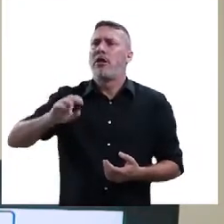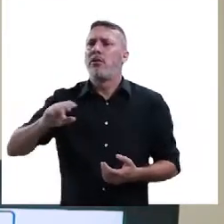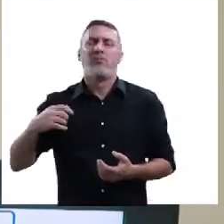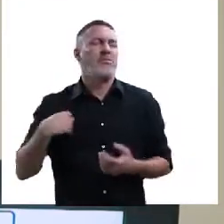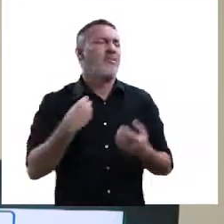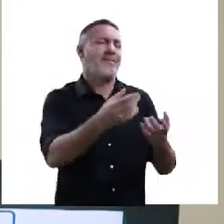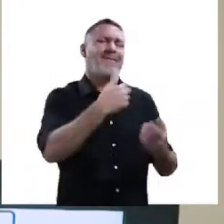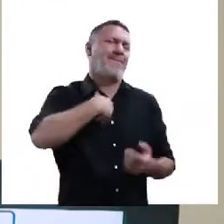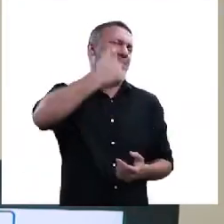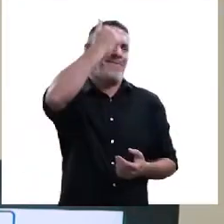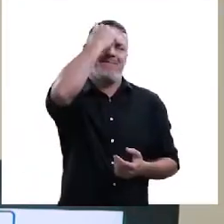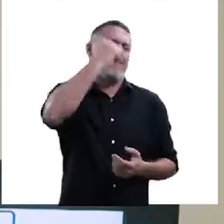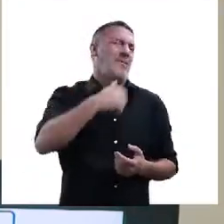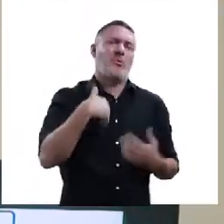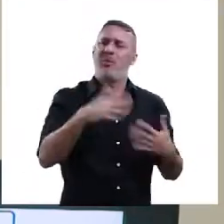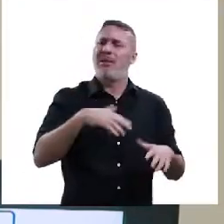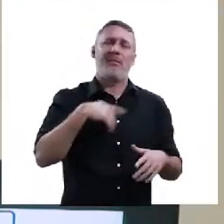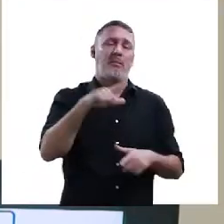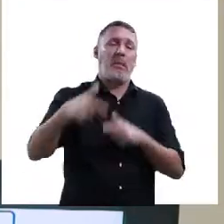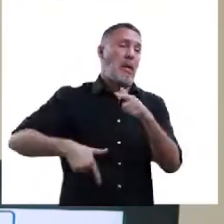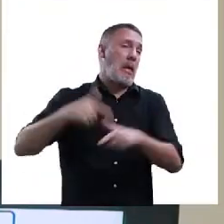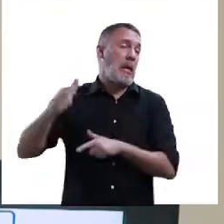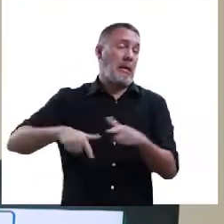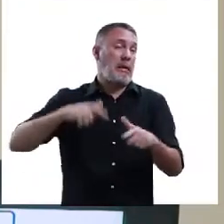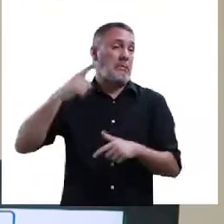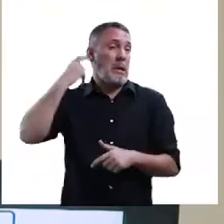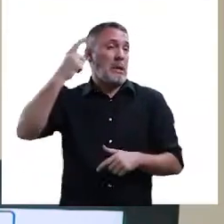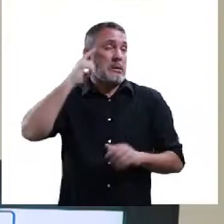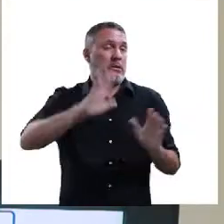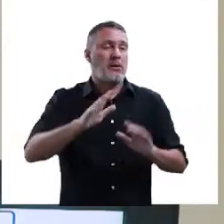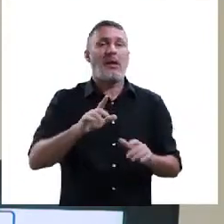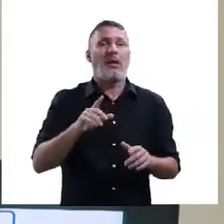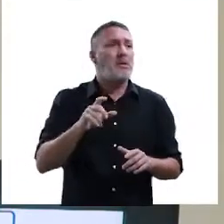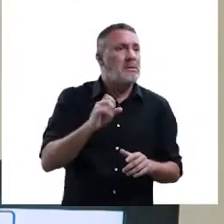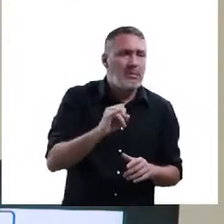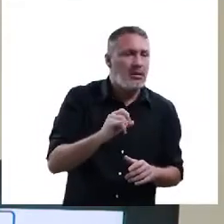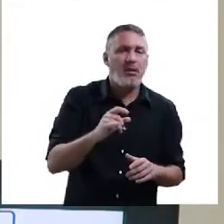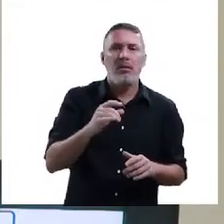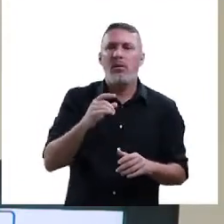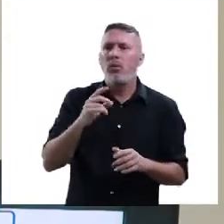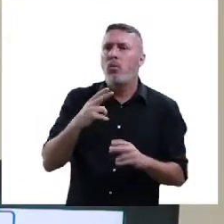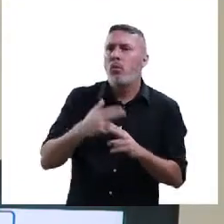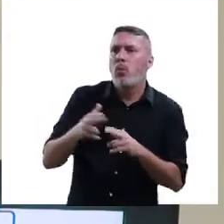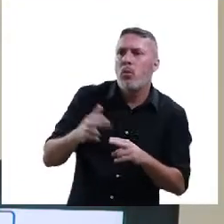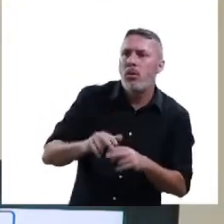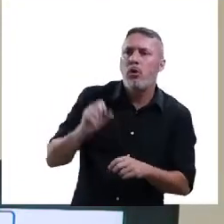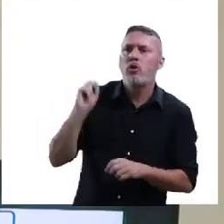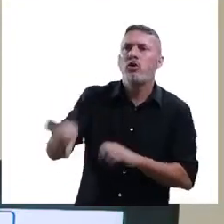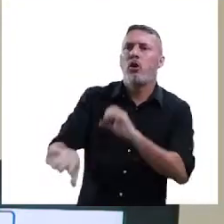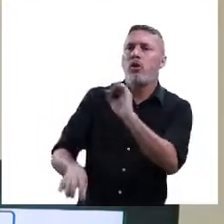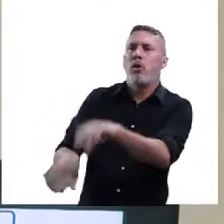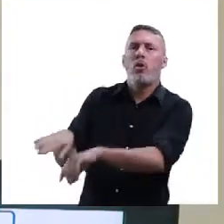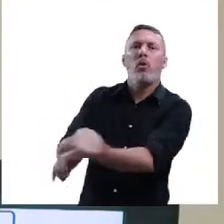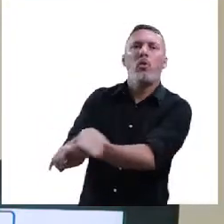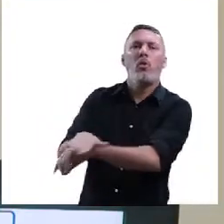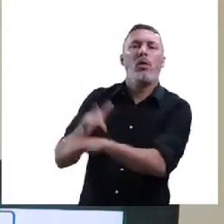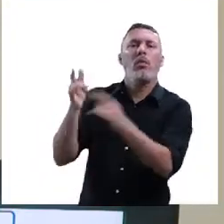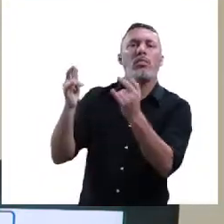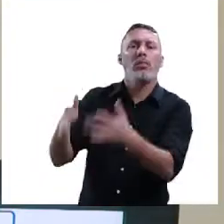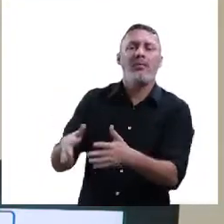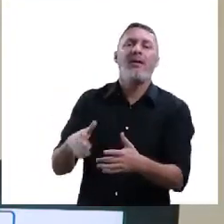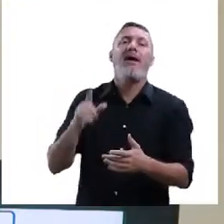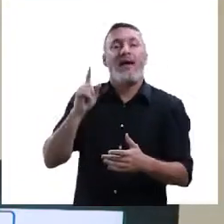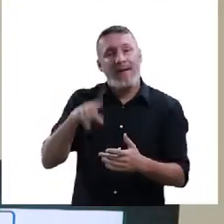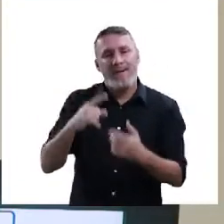ele devolve, fica arrependido, e, ah, liga para onde, olha, eu não quero mais esse animal, ou abandona, deixa na rua. Então, é uma